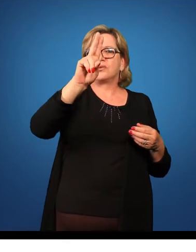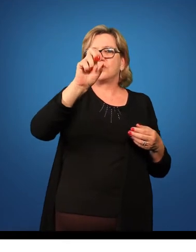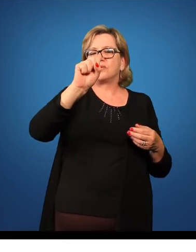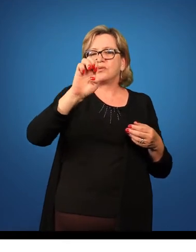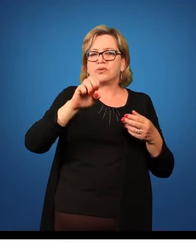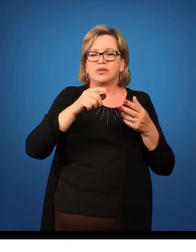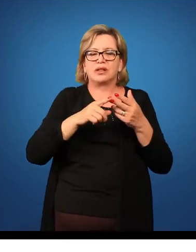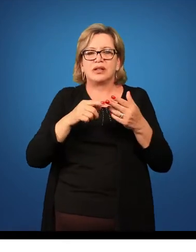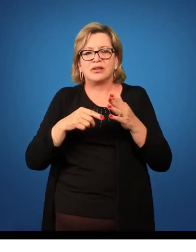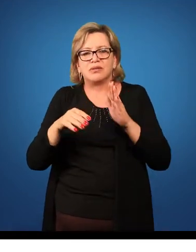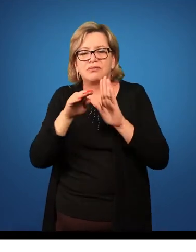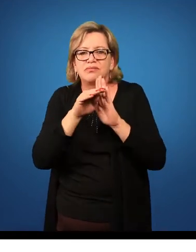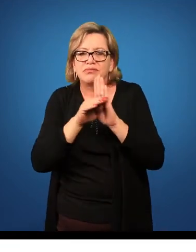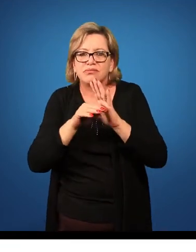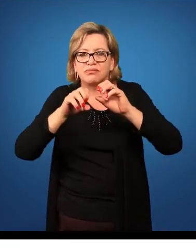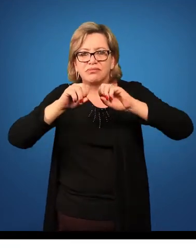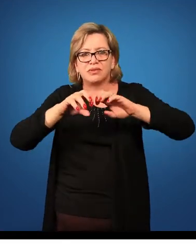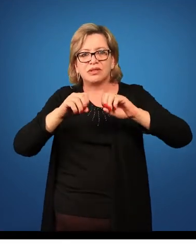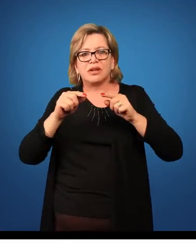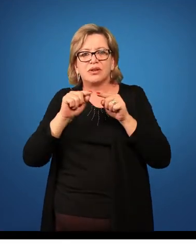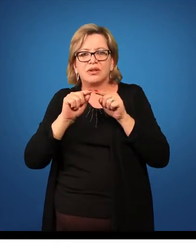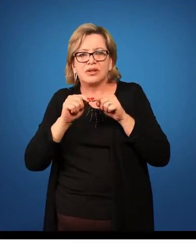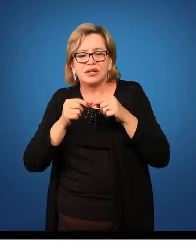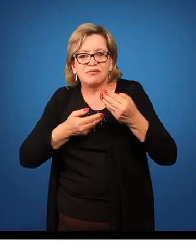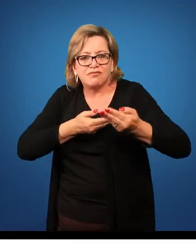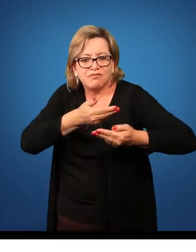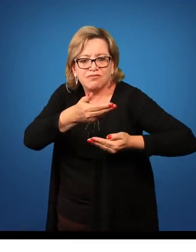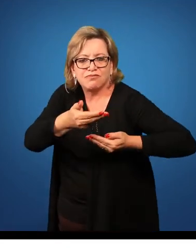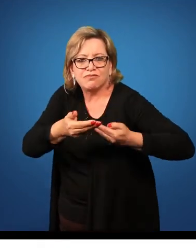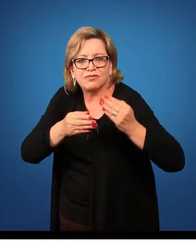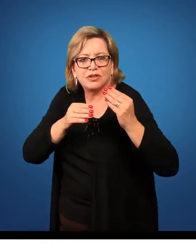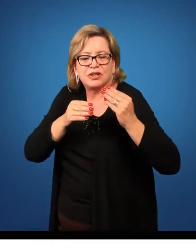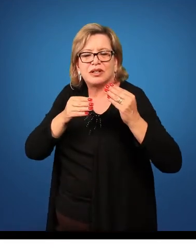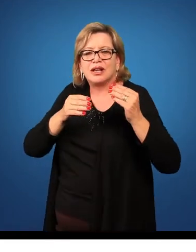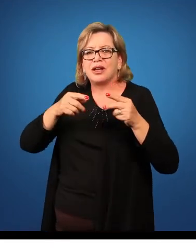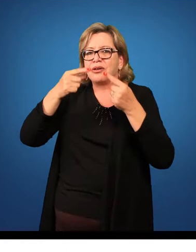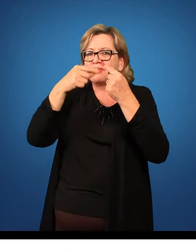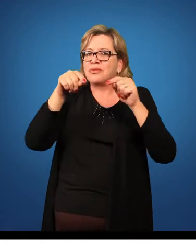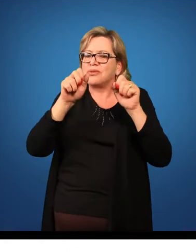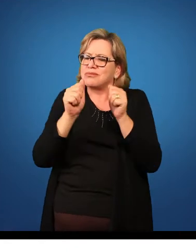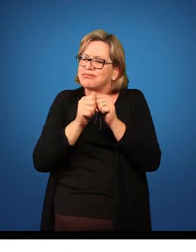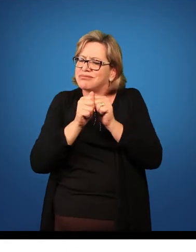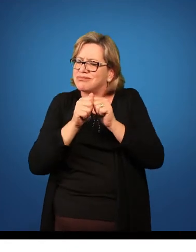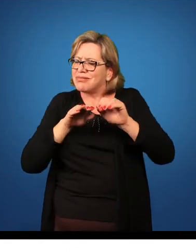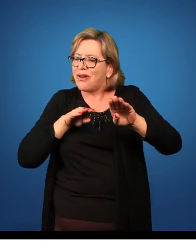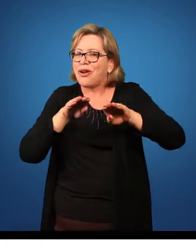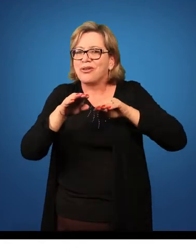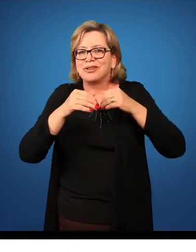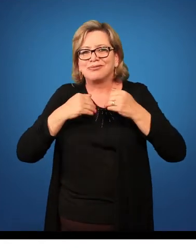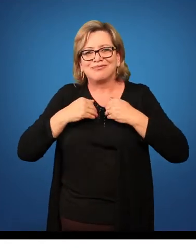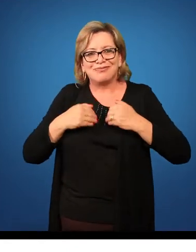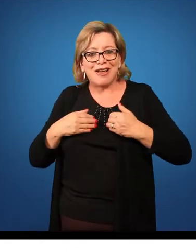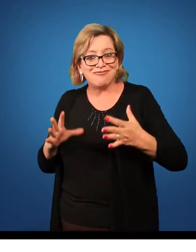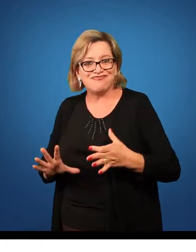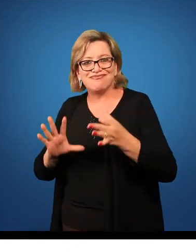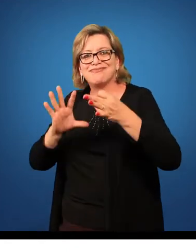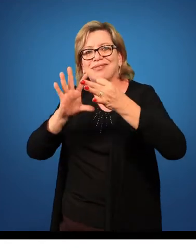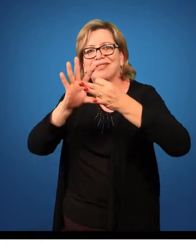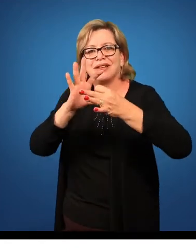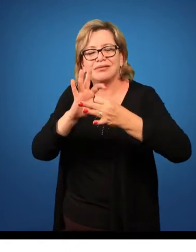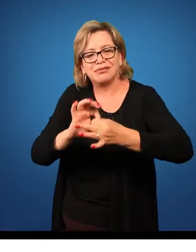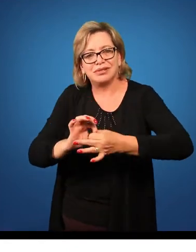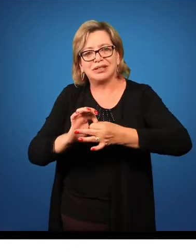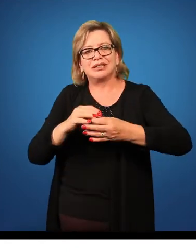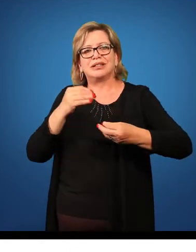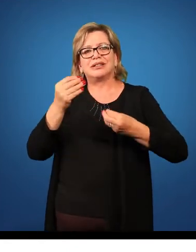educativa dele, porque ele relaciona a música ao movimento corporal, ele integra a questão da música